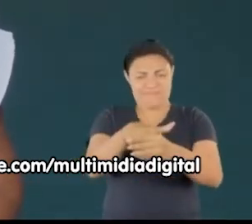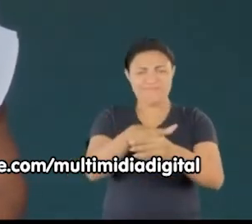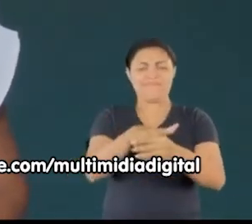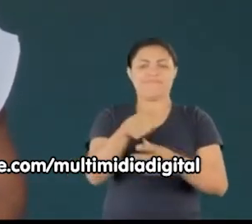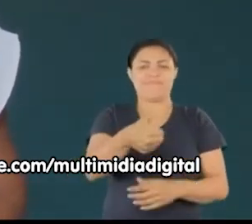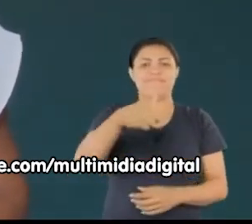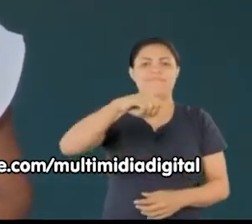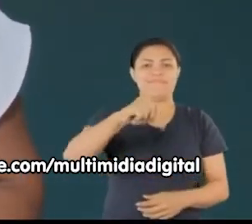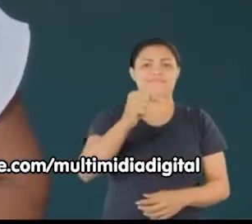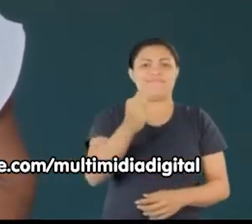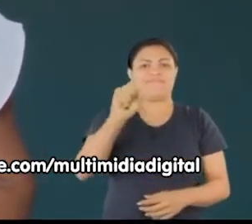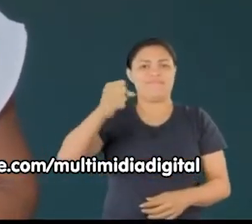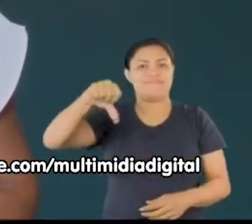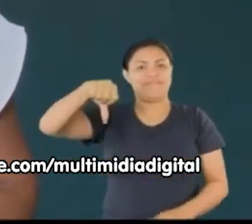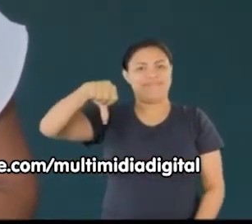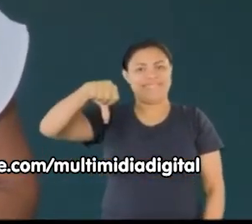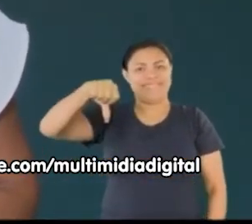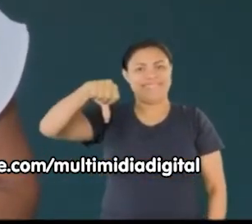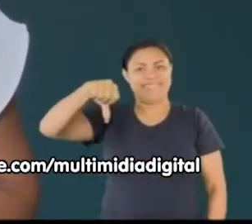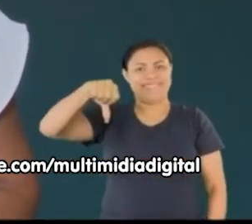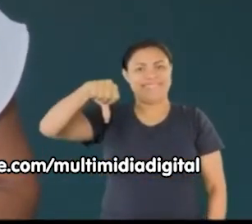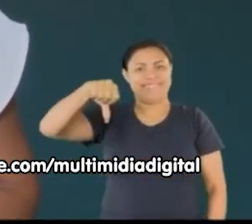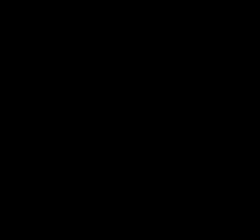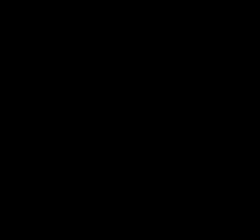Palheta, 19789.